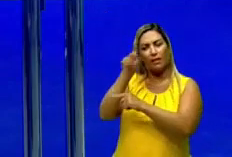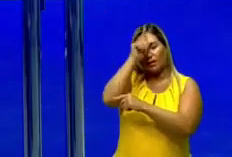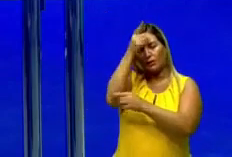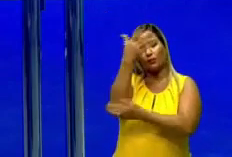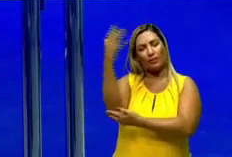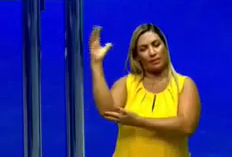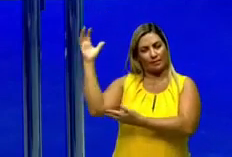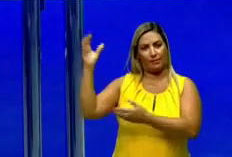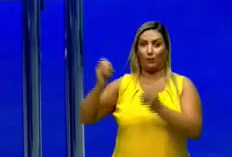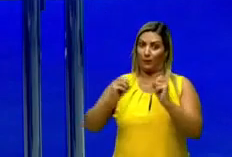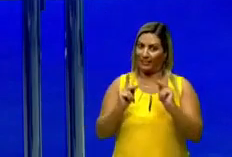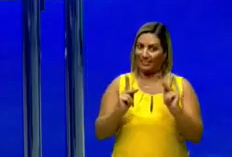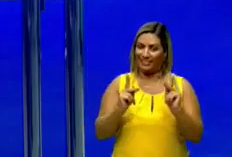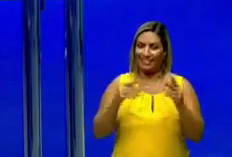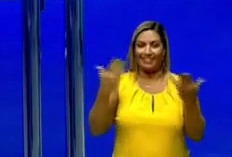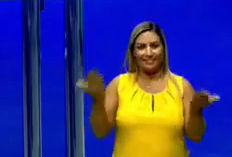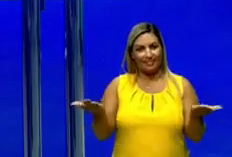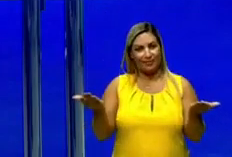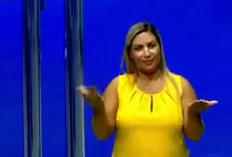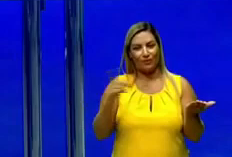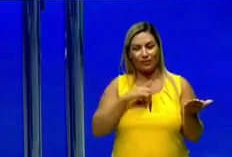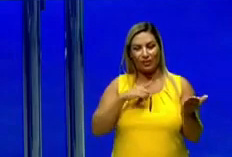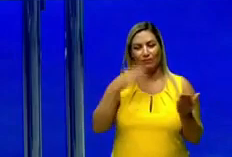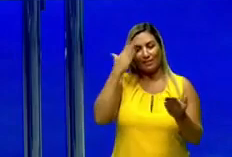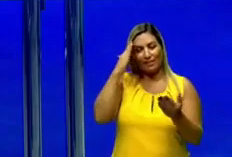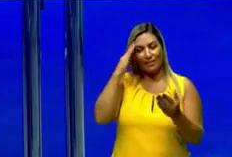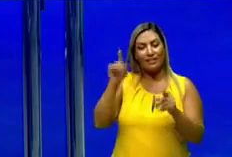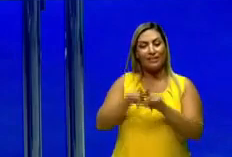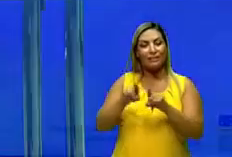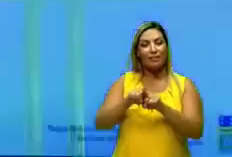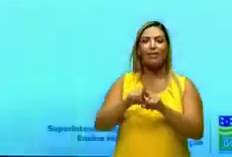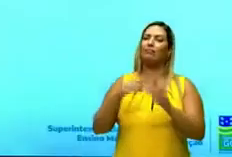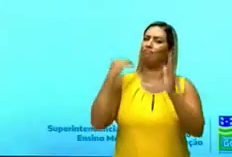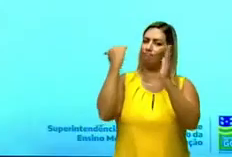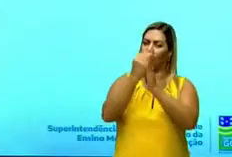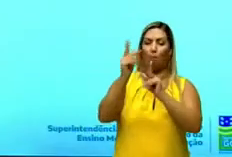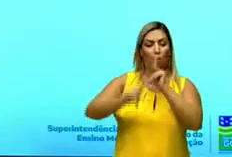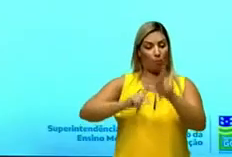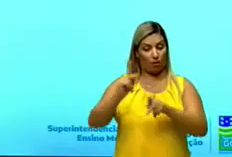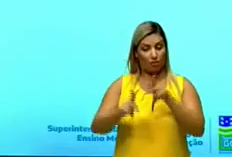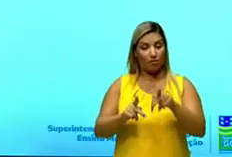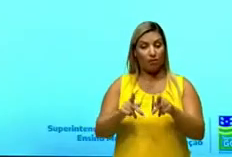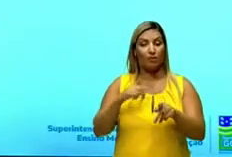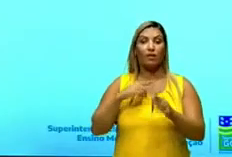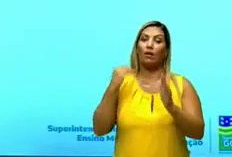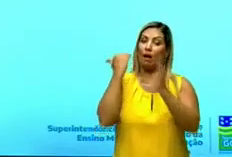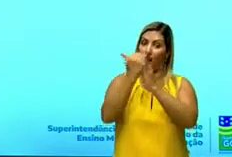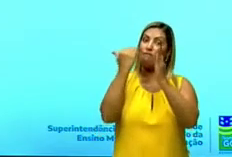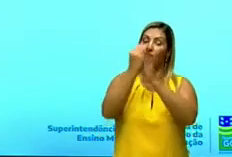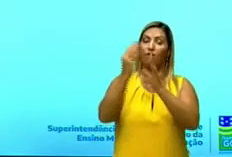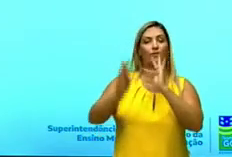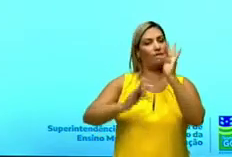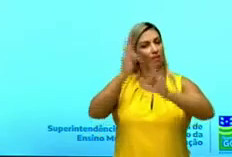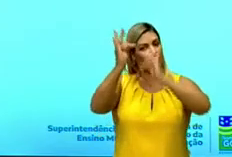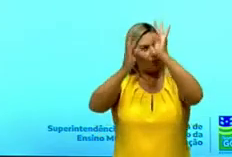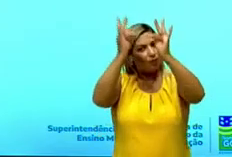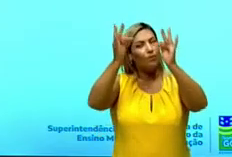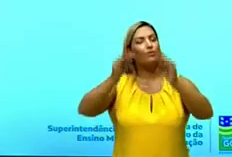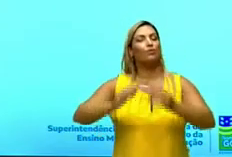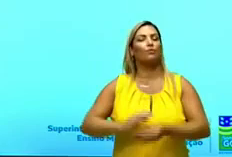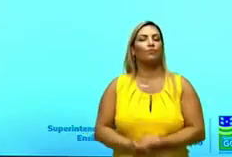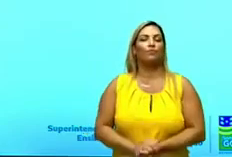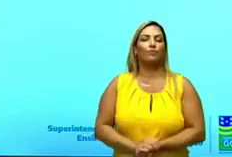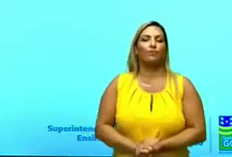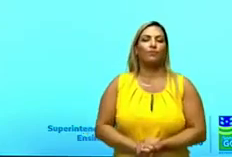ambiente. Beleza? E aí a gente tem que entender também que além do crescimento populacional, a gente tem um avanço tecnológico.